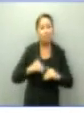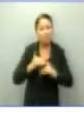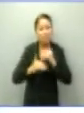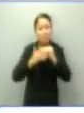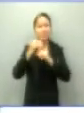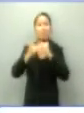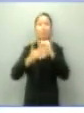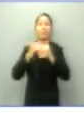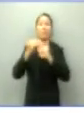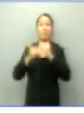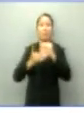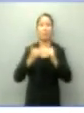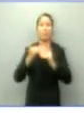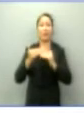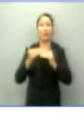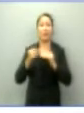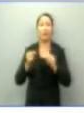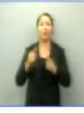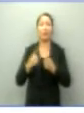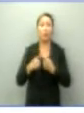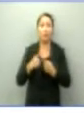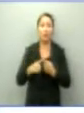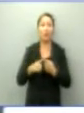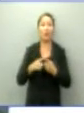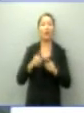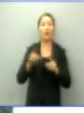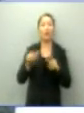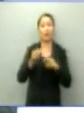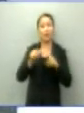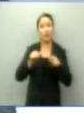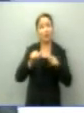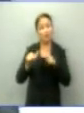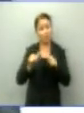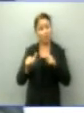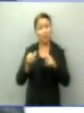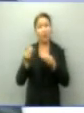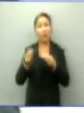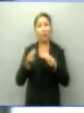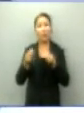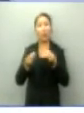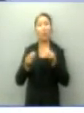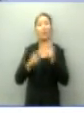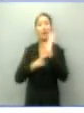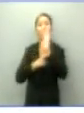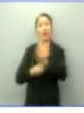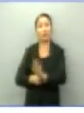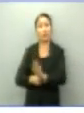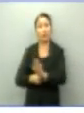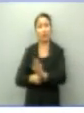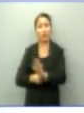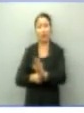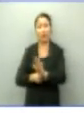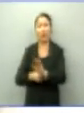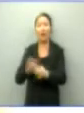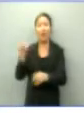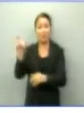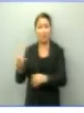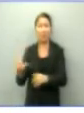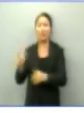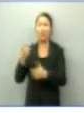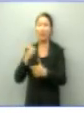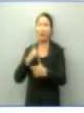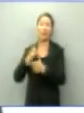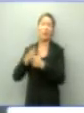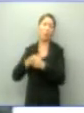rede de atenção à saúde mental, especialmente aquele serviço que tem como tarefa acolher os dependentes químicos. Nós precisamos